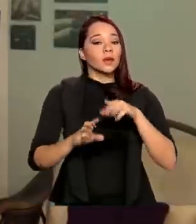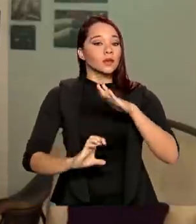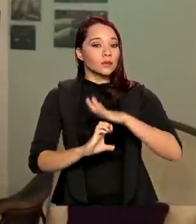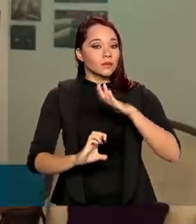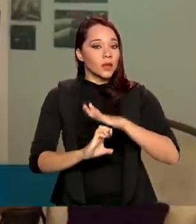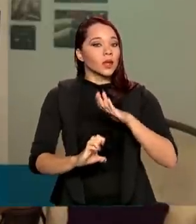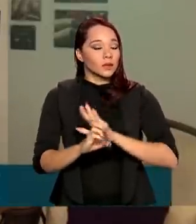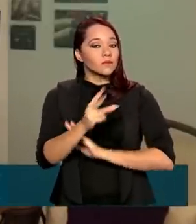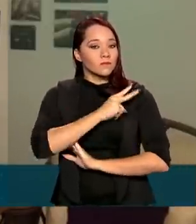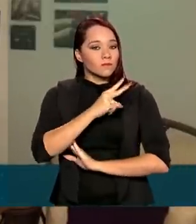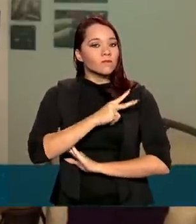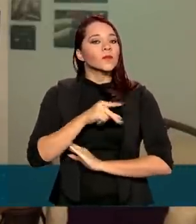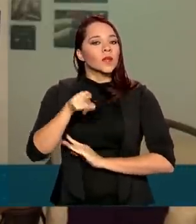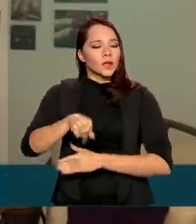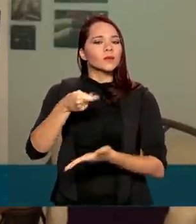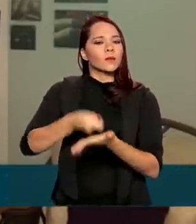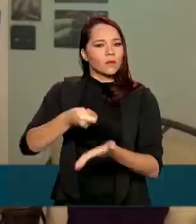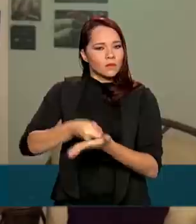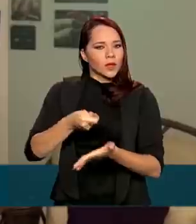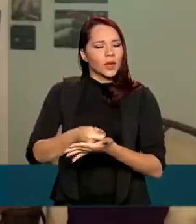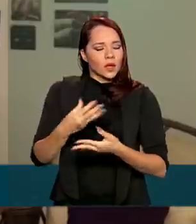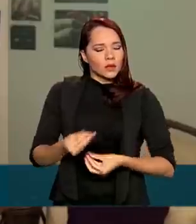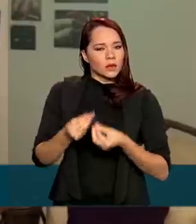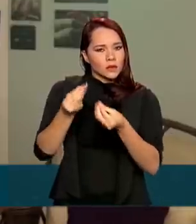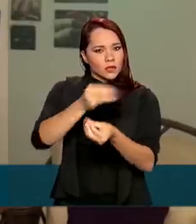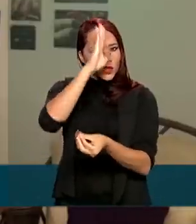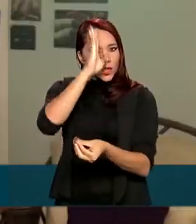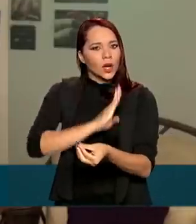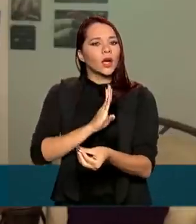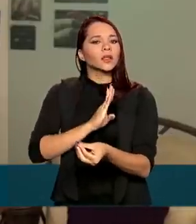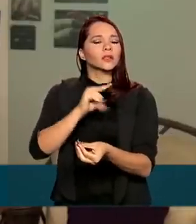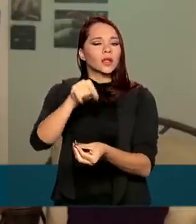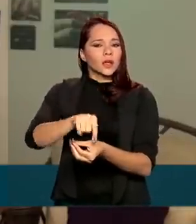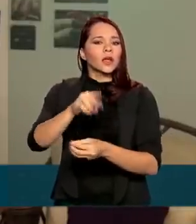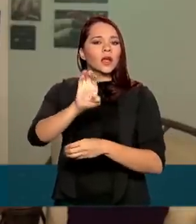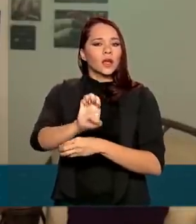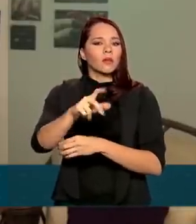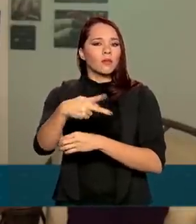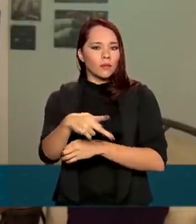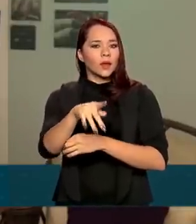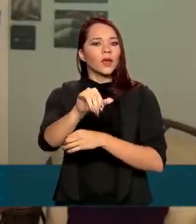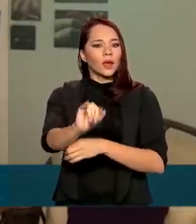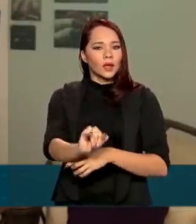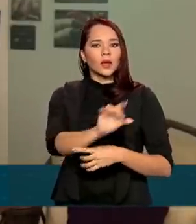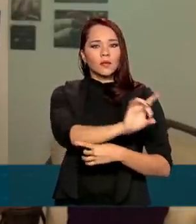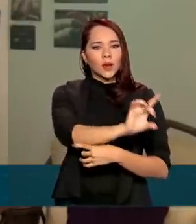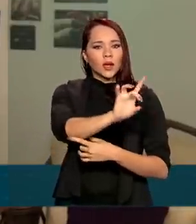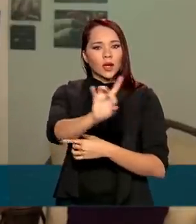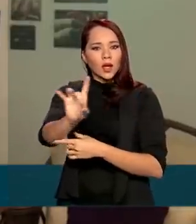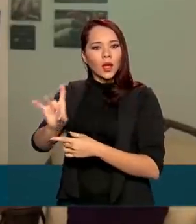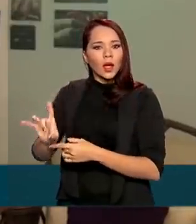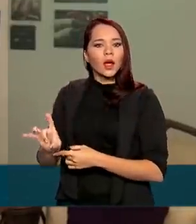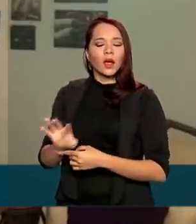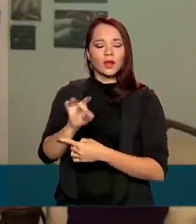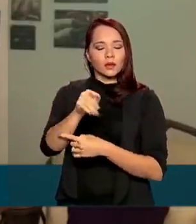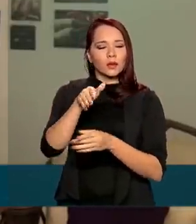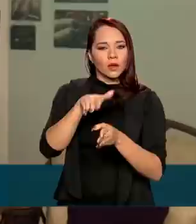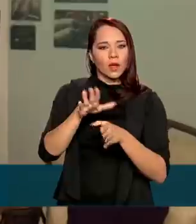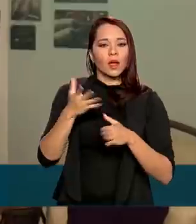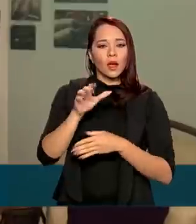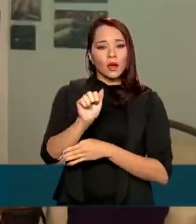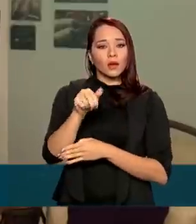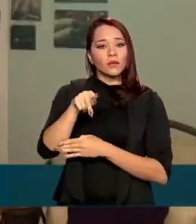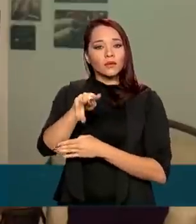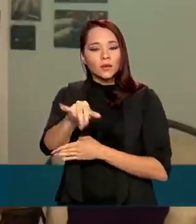também serão obrigados a oferecer de graça os equipamentos de proteção individual recomendados pela Anvisa.